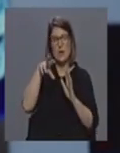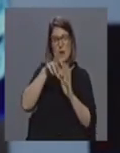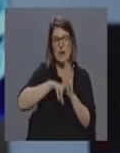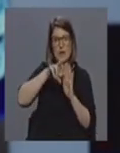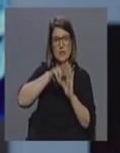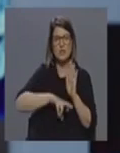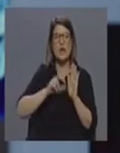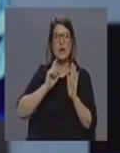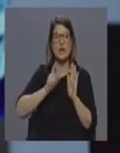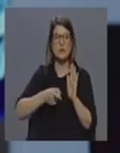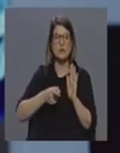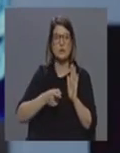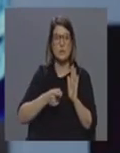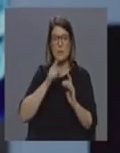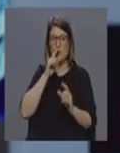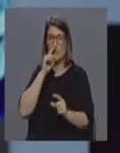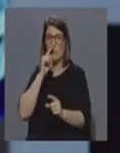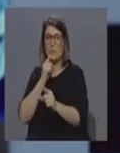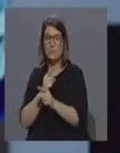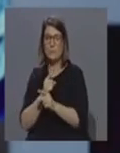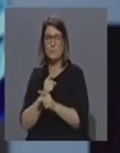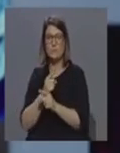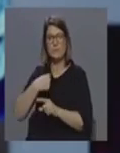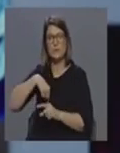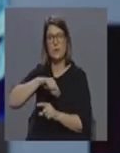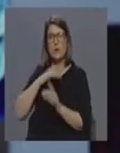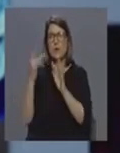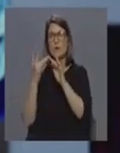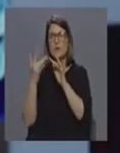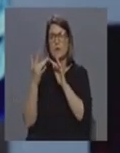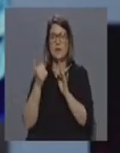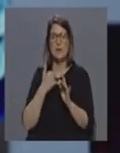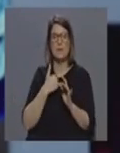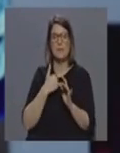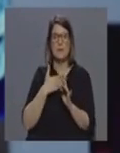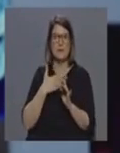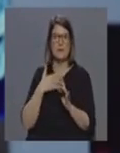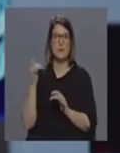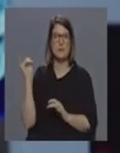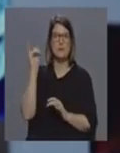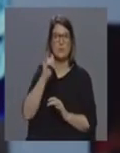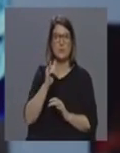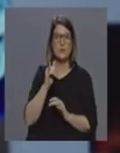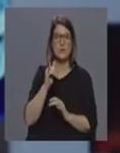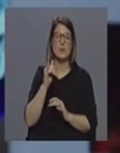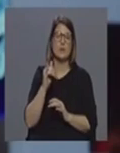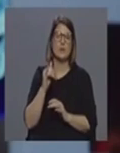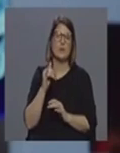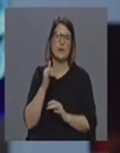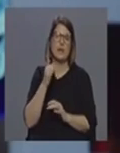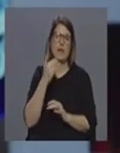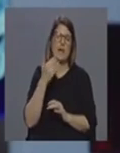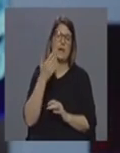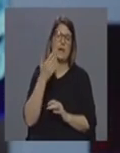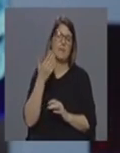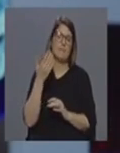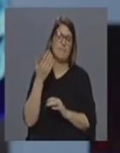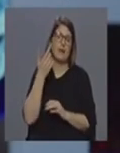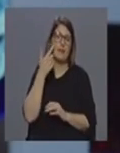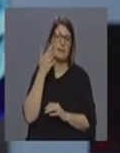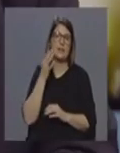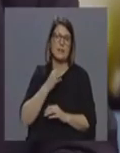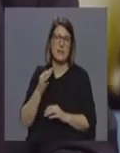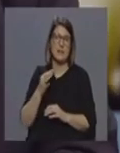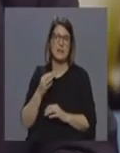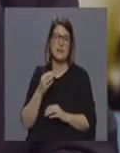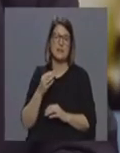dar ao mesmo passo que entanto nós também contactávamos com as companhias aéreas numa segunda linha digamos assim também de atuação para que a montante